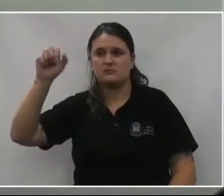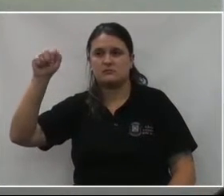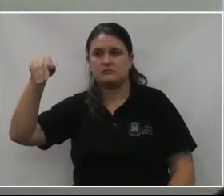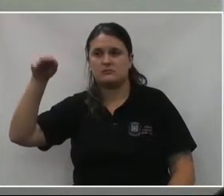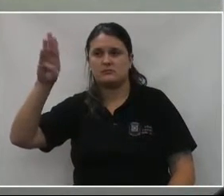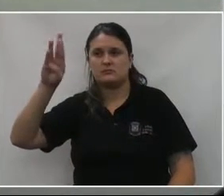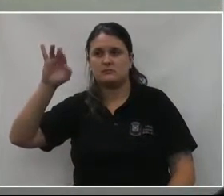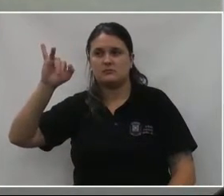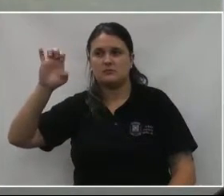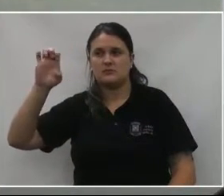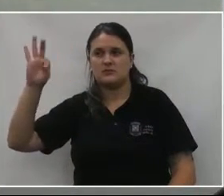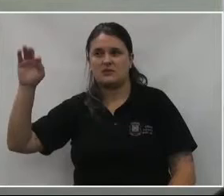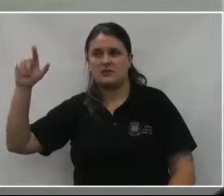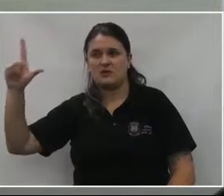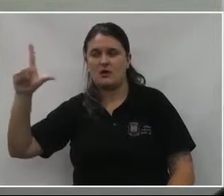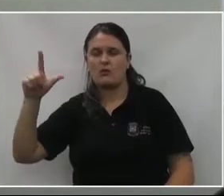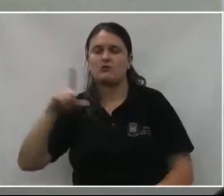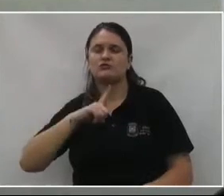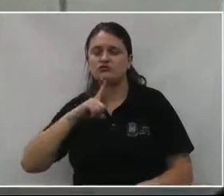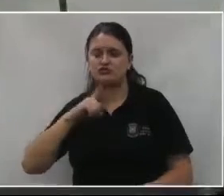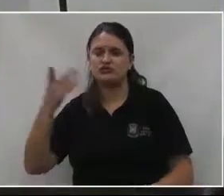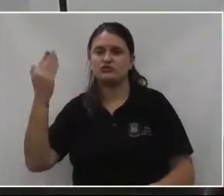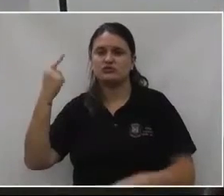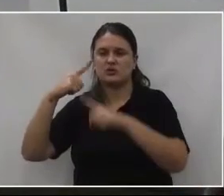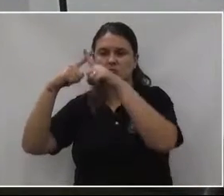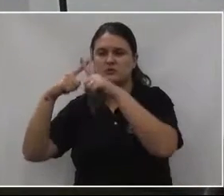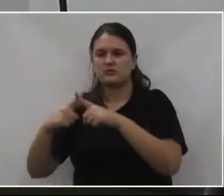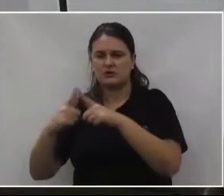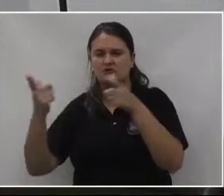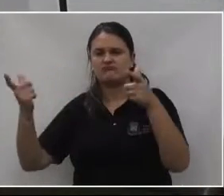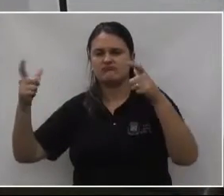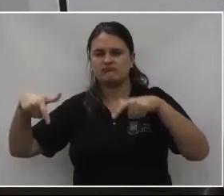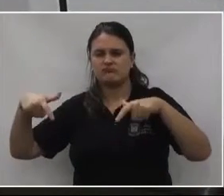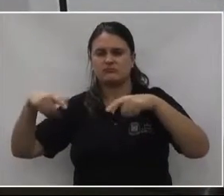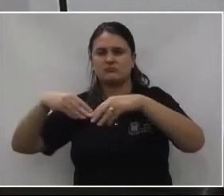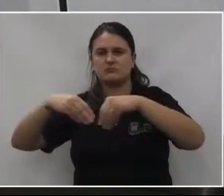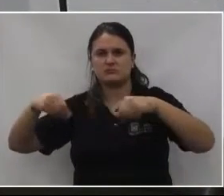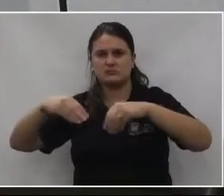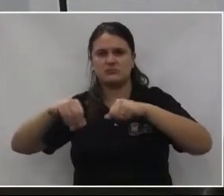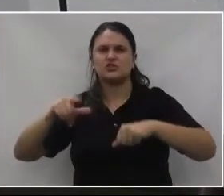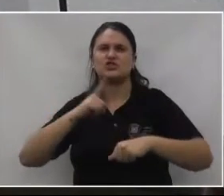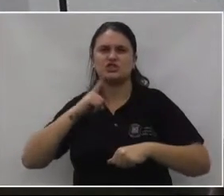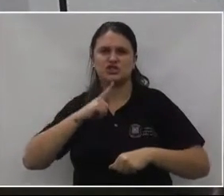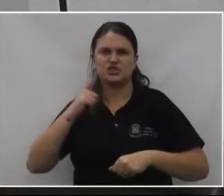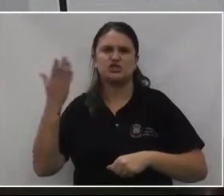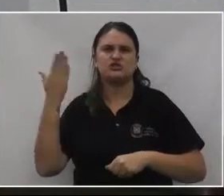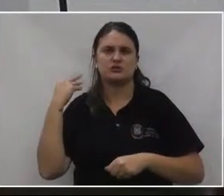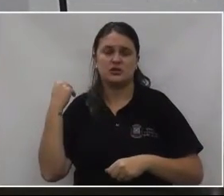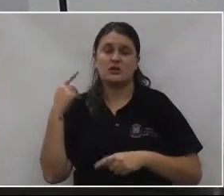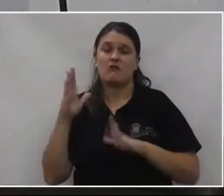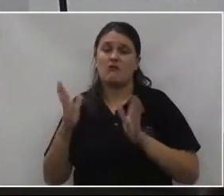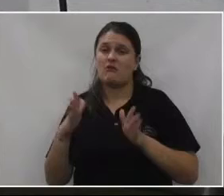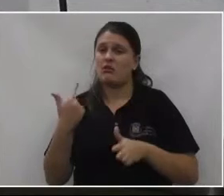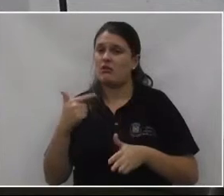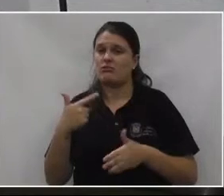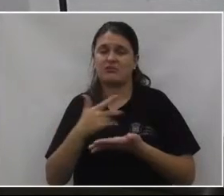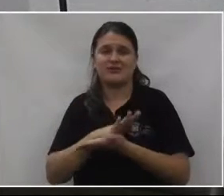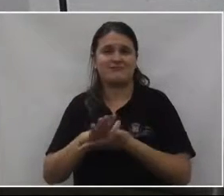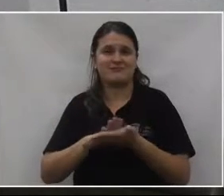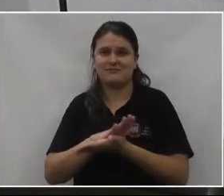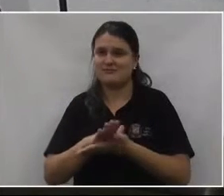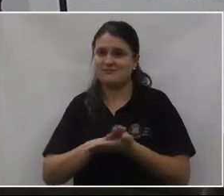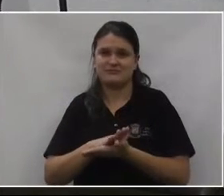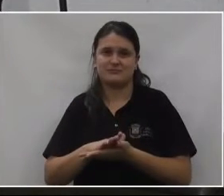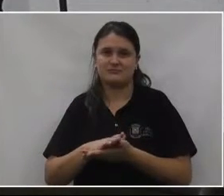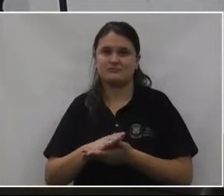Teve muito campeonato nessa quadra. Quem ia ia 8-2, 8-5, 8-7, ia até 90, disputou